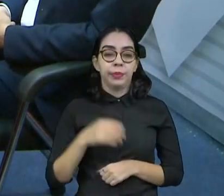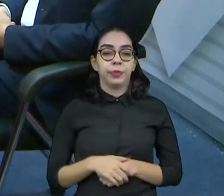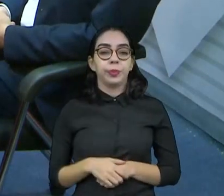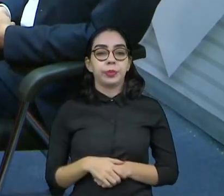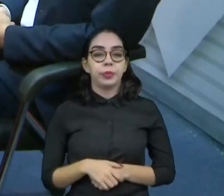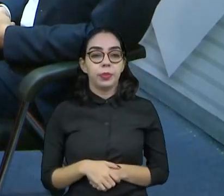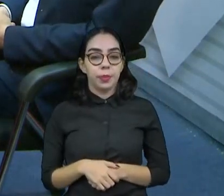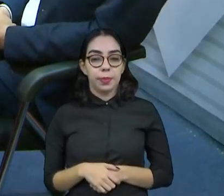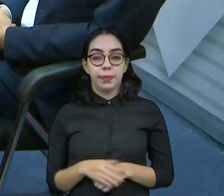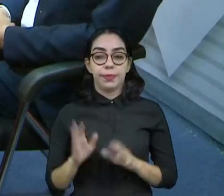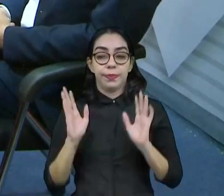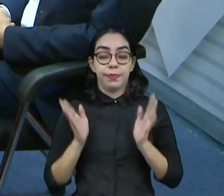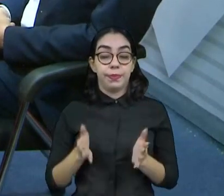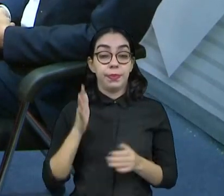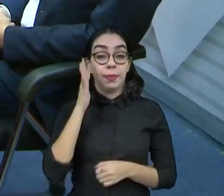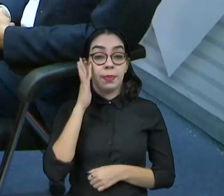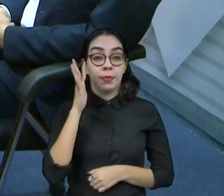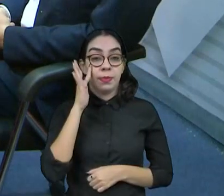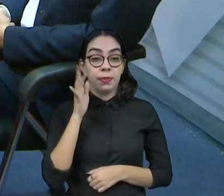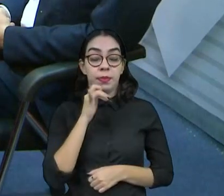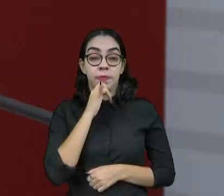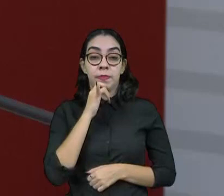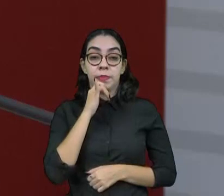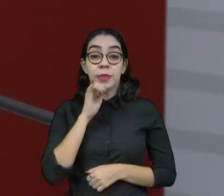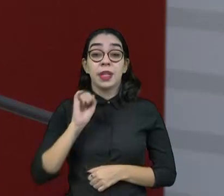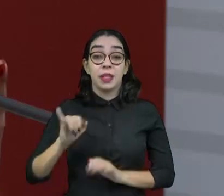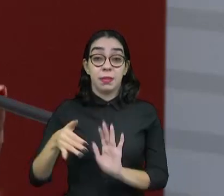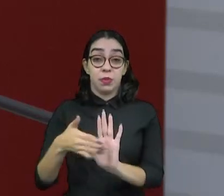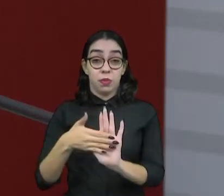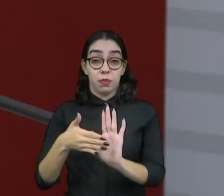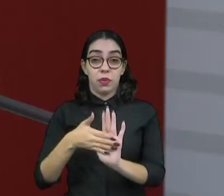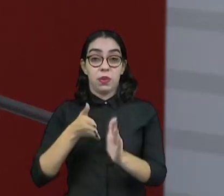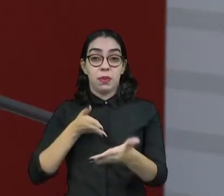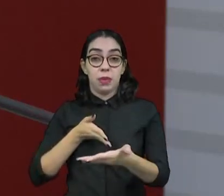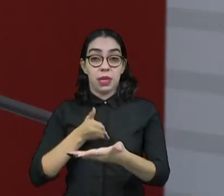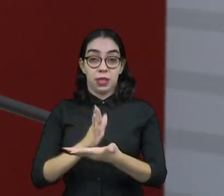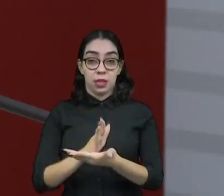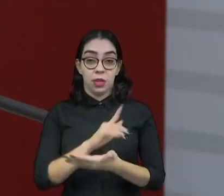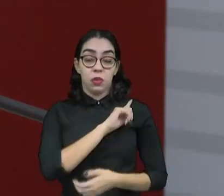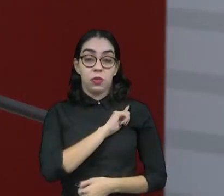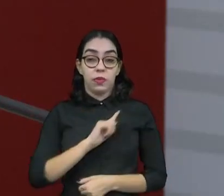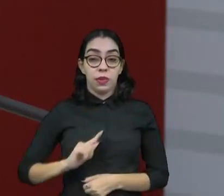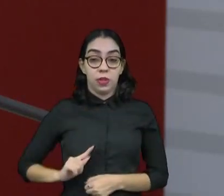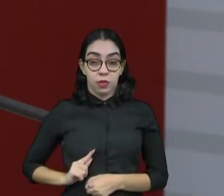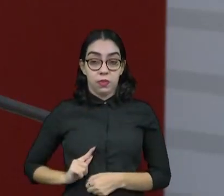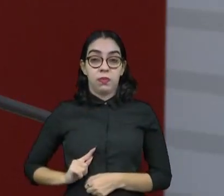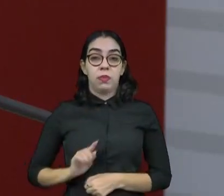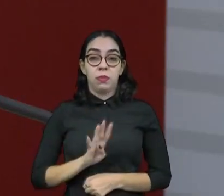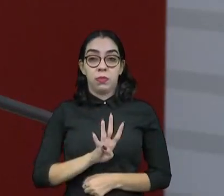senador do Cajuru fosse aprovada 45 dias antes da eleição,